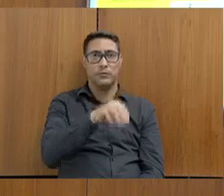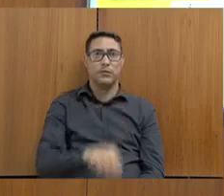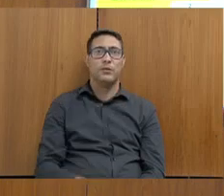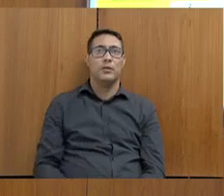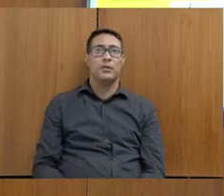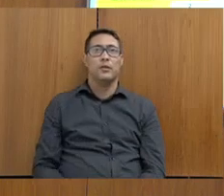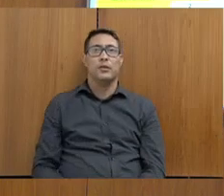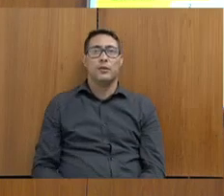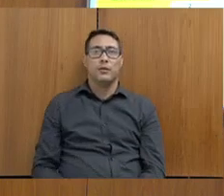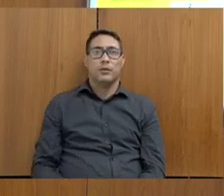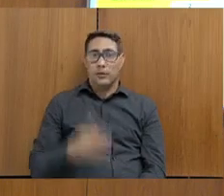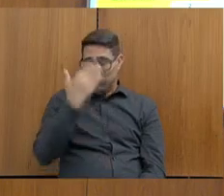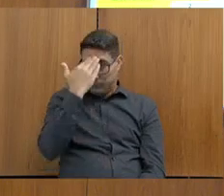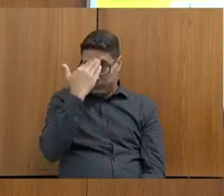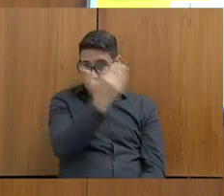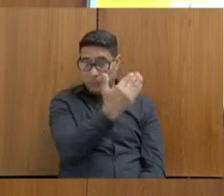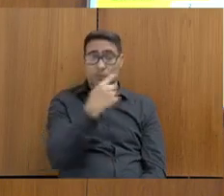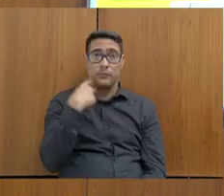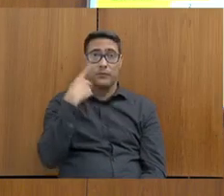obrigado, deputado Cristiano.